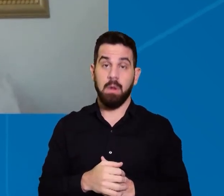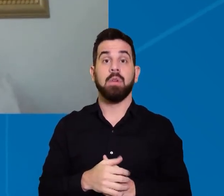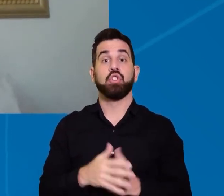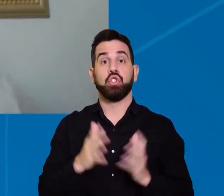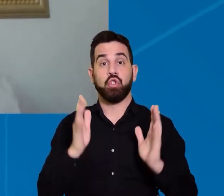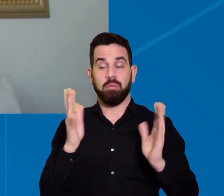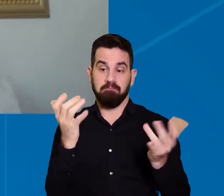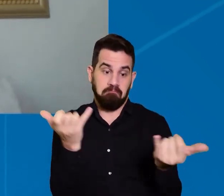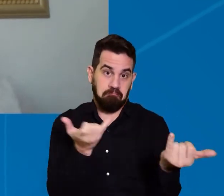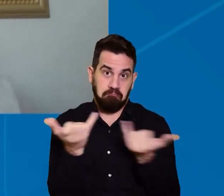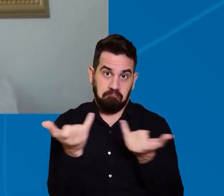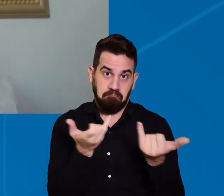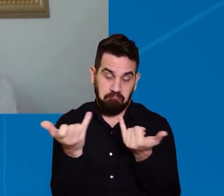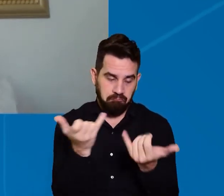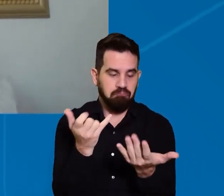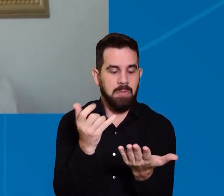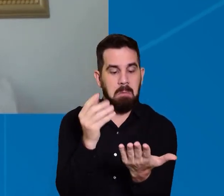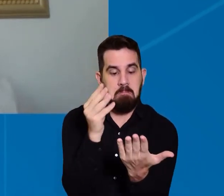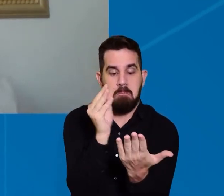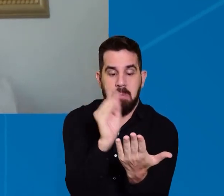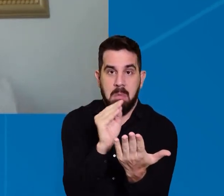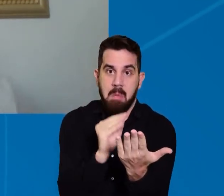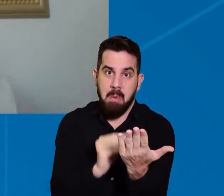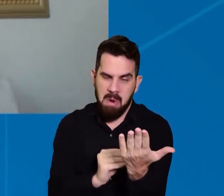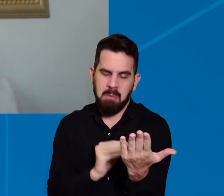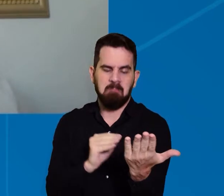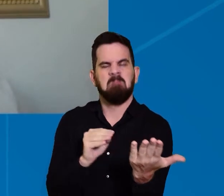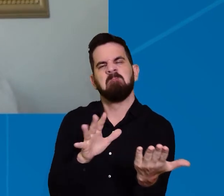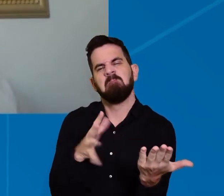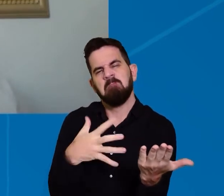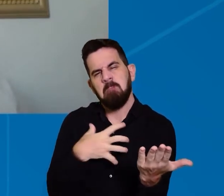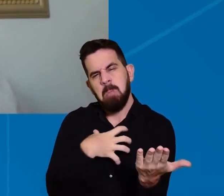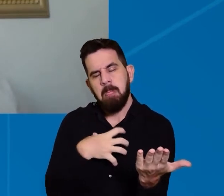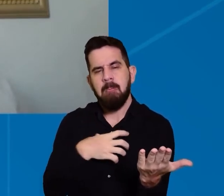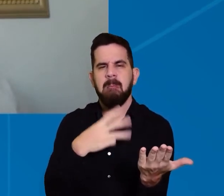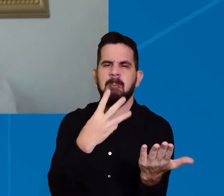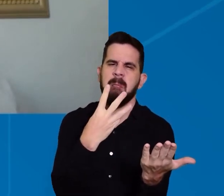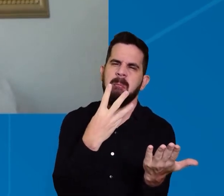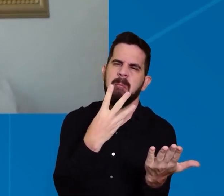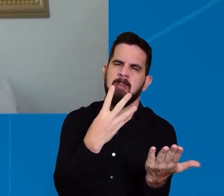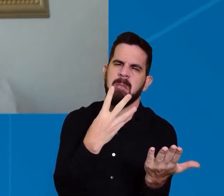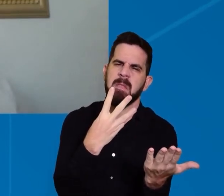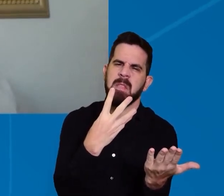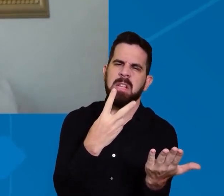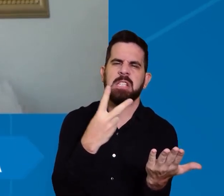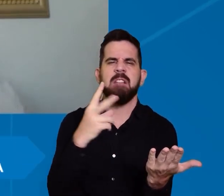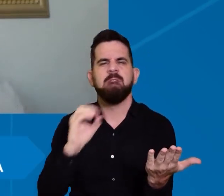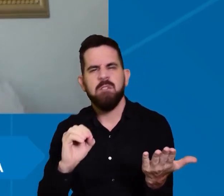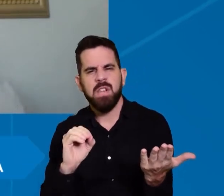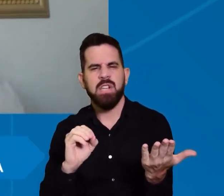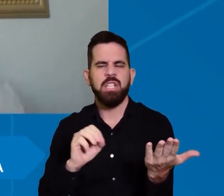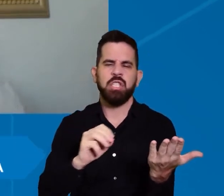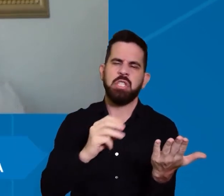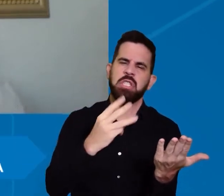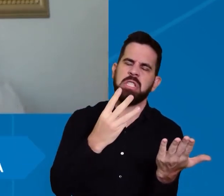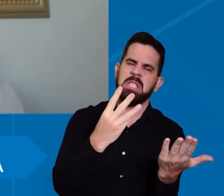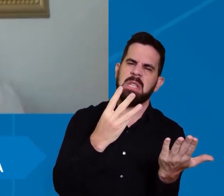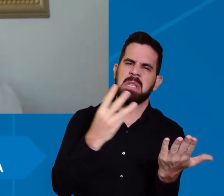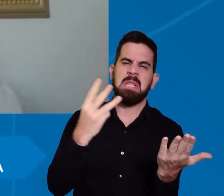dados da UFG, nós temos mais ou menos de 320 a 330